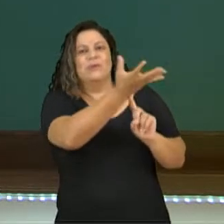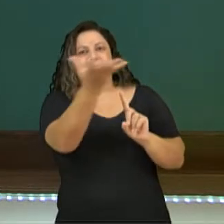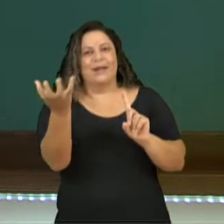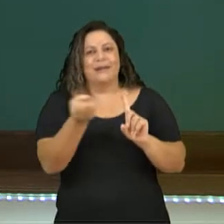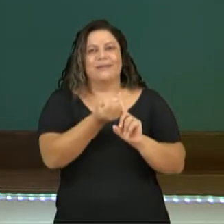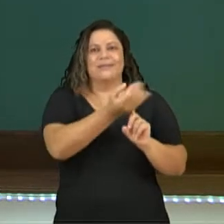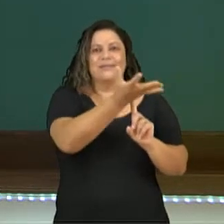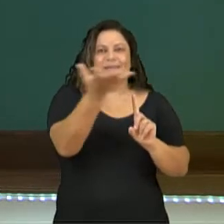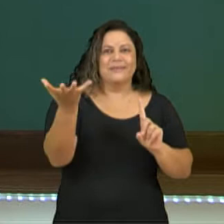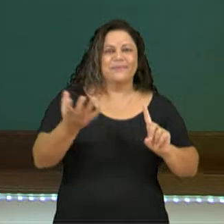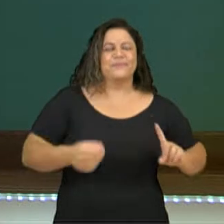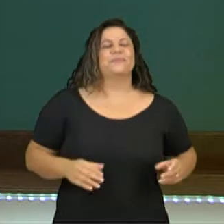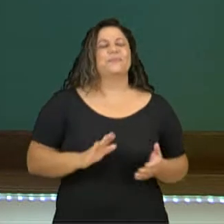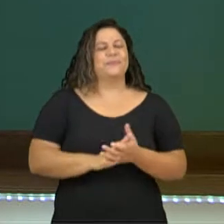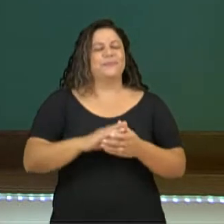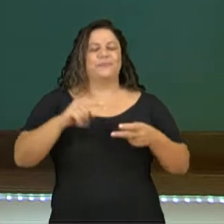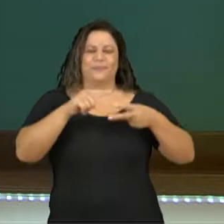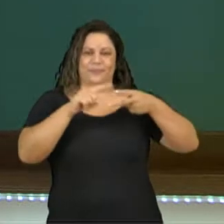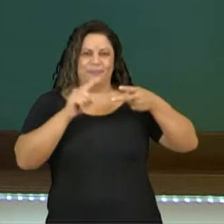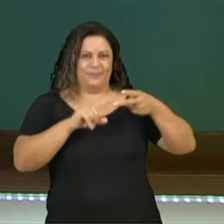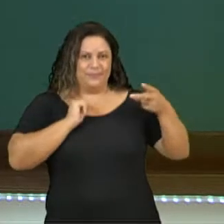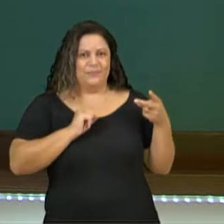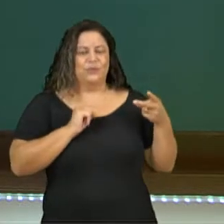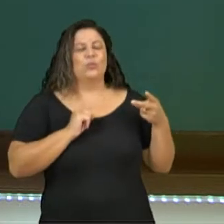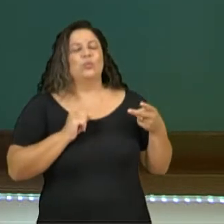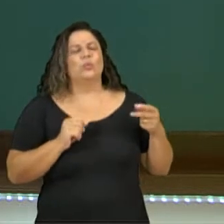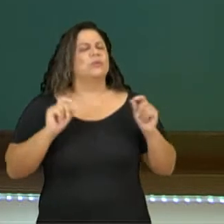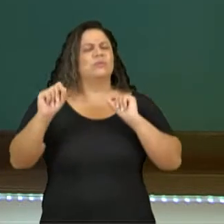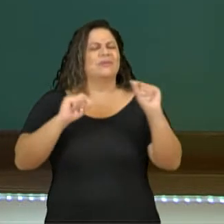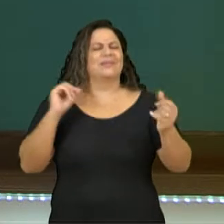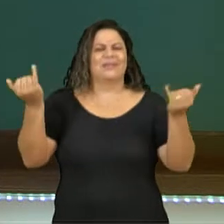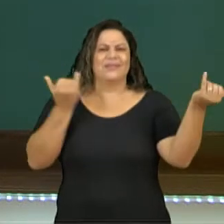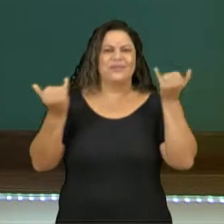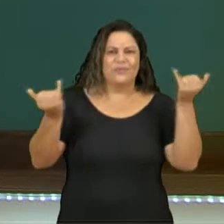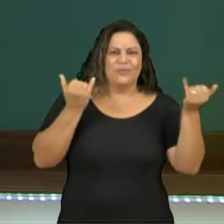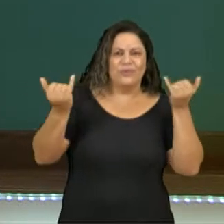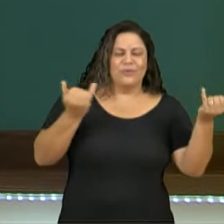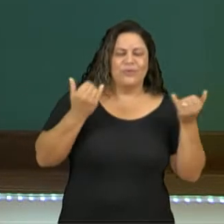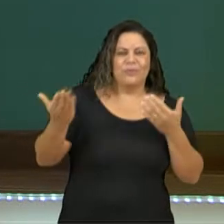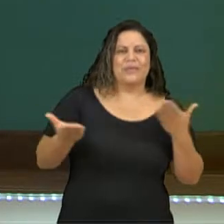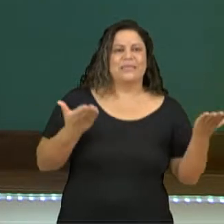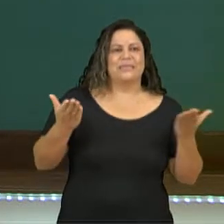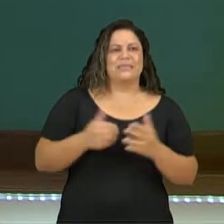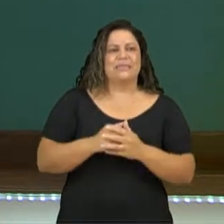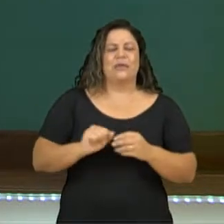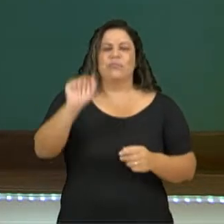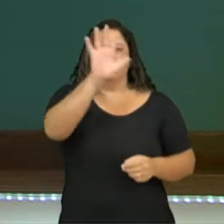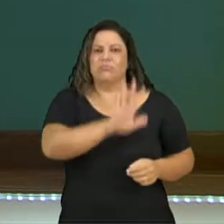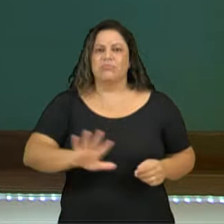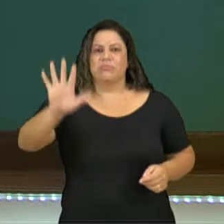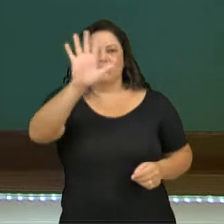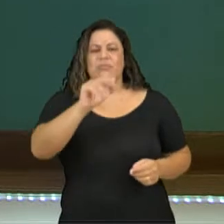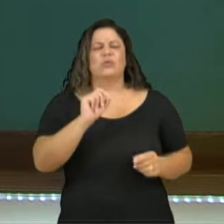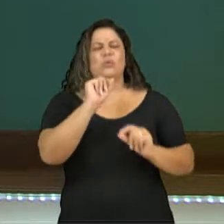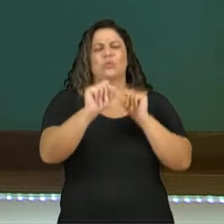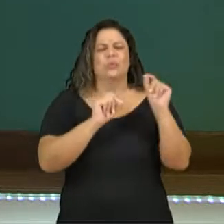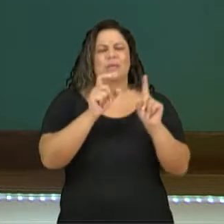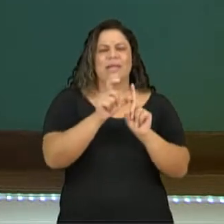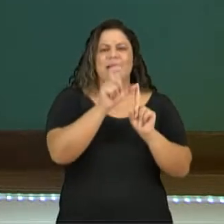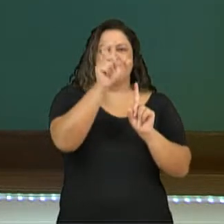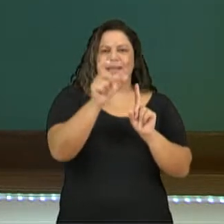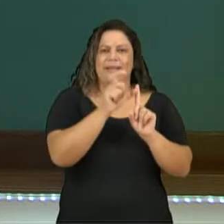verbal. Então o que nós temos aqui de informação que é trazida através da linguagem verbal?